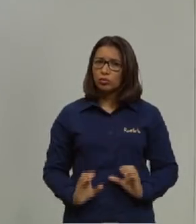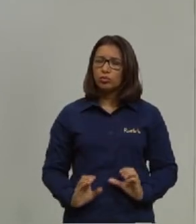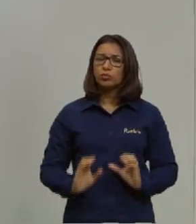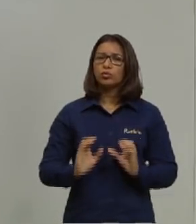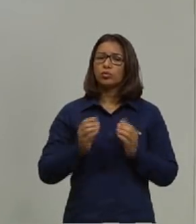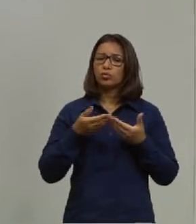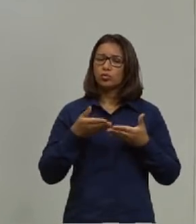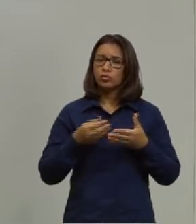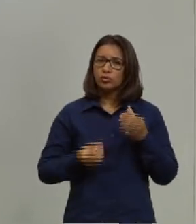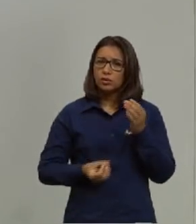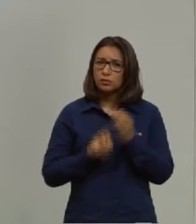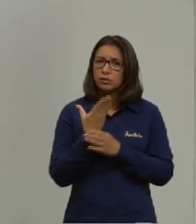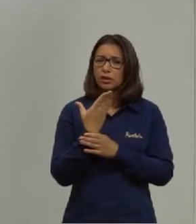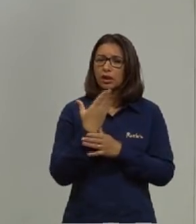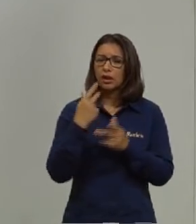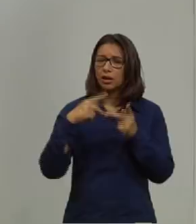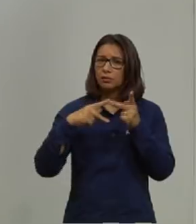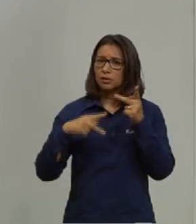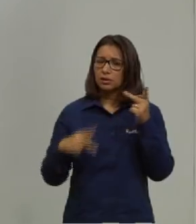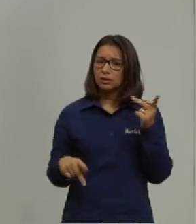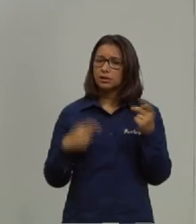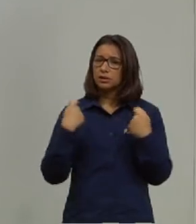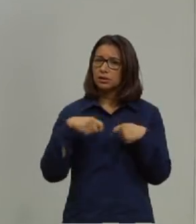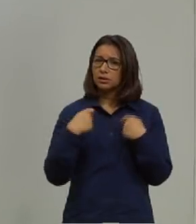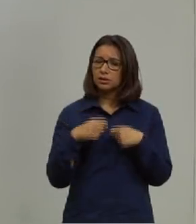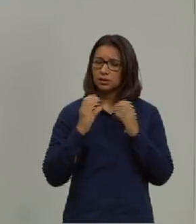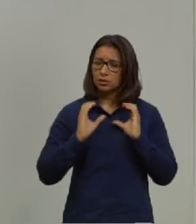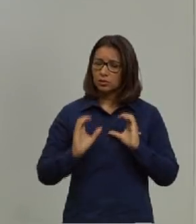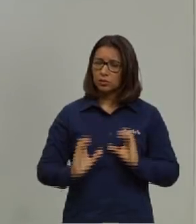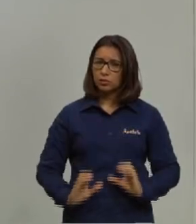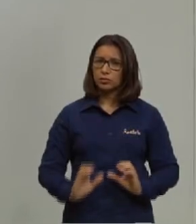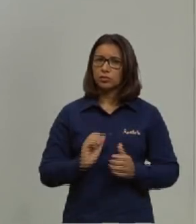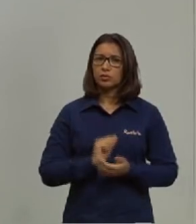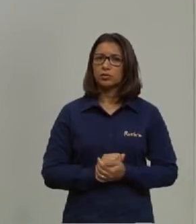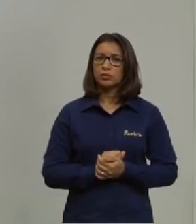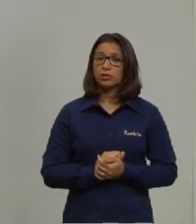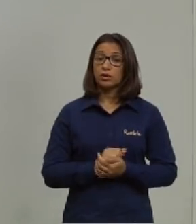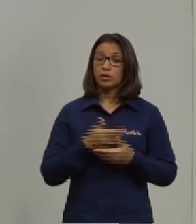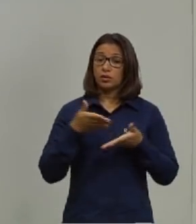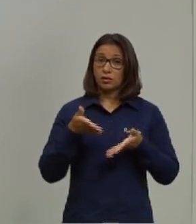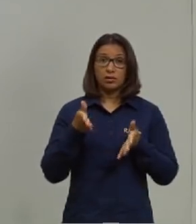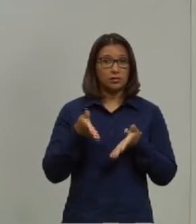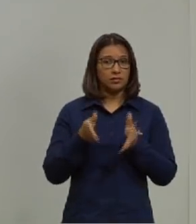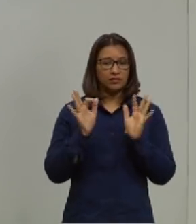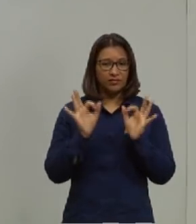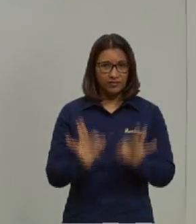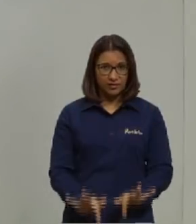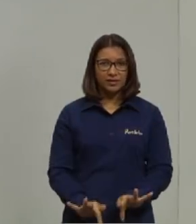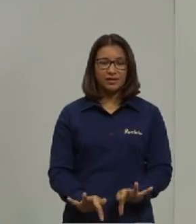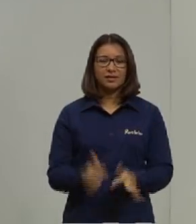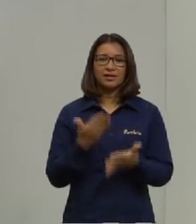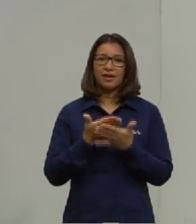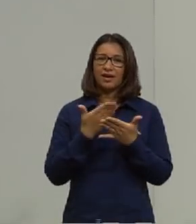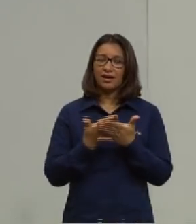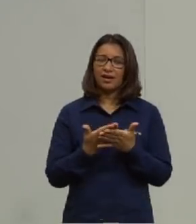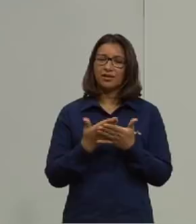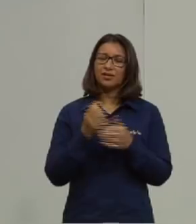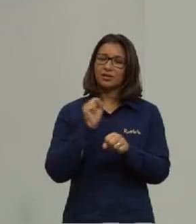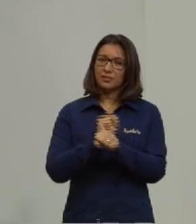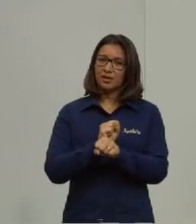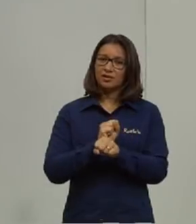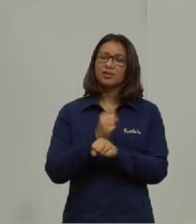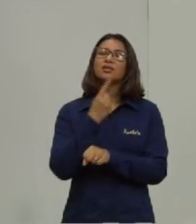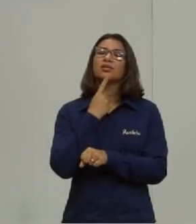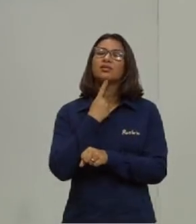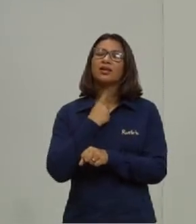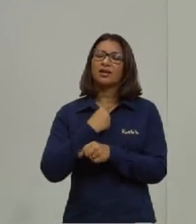as nossas proteínas necessárias do nosso corpo eu fico por aqui gente espero que vocês tenham gostado nossa aula de